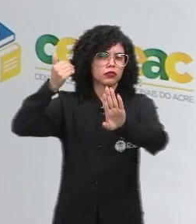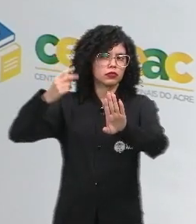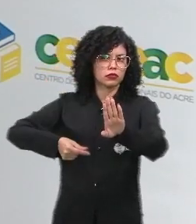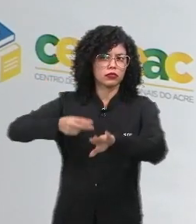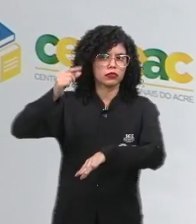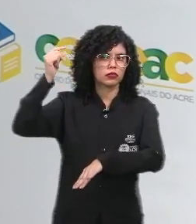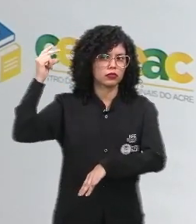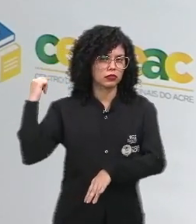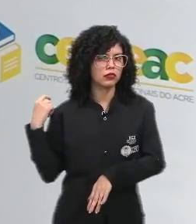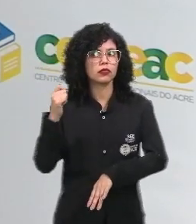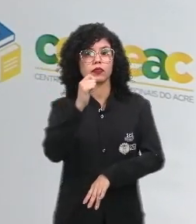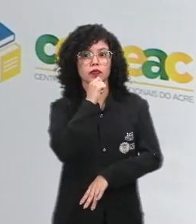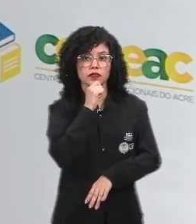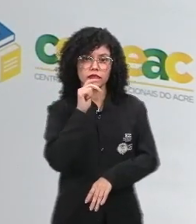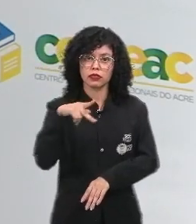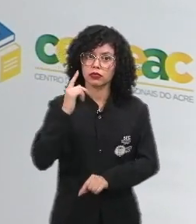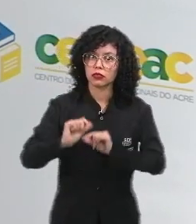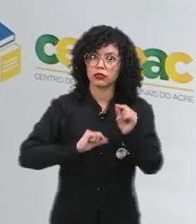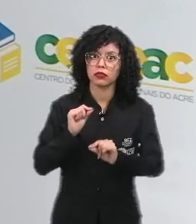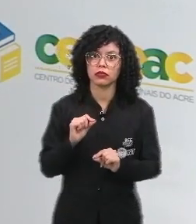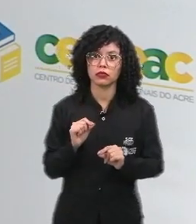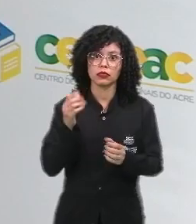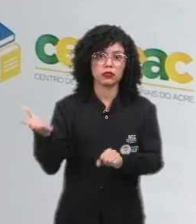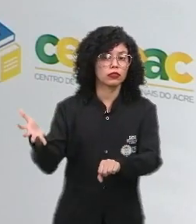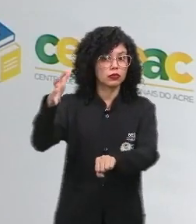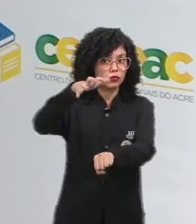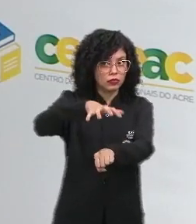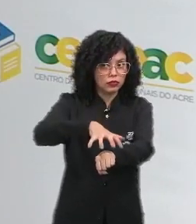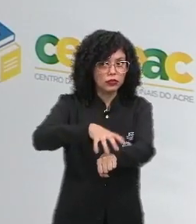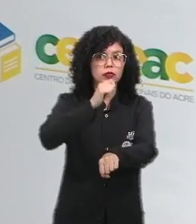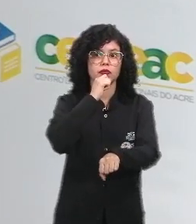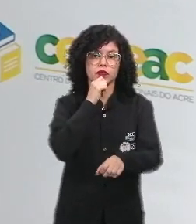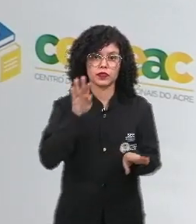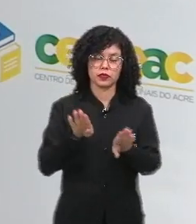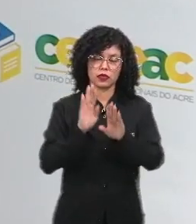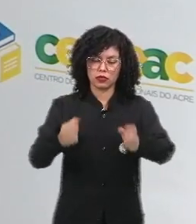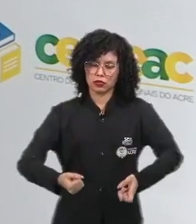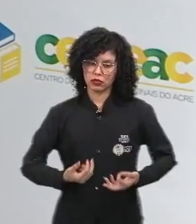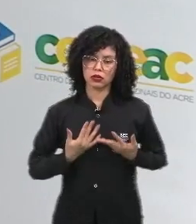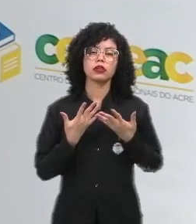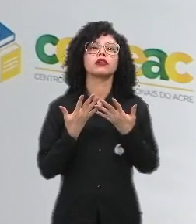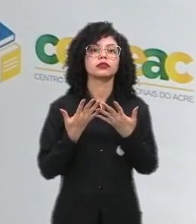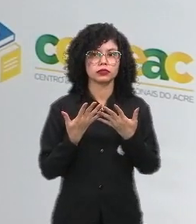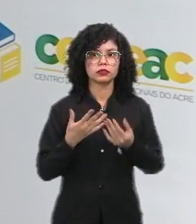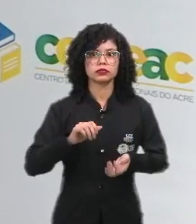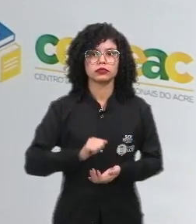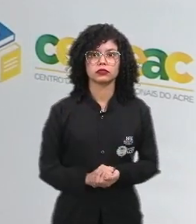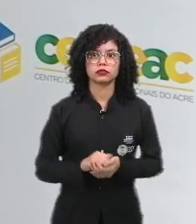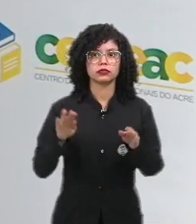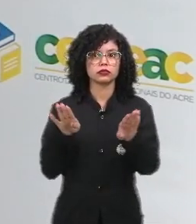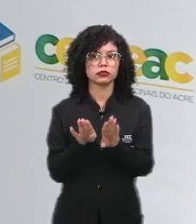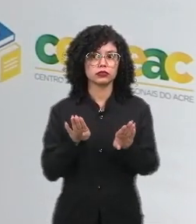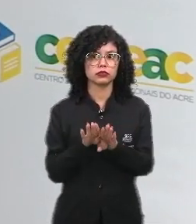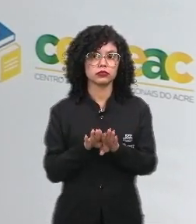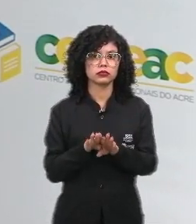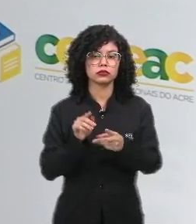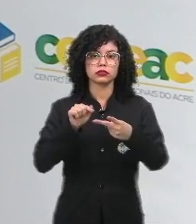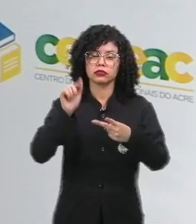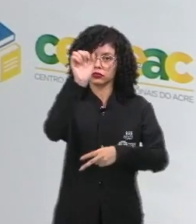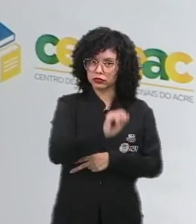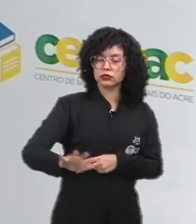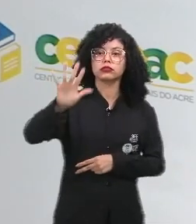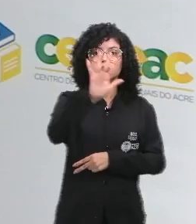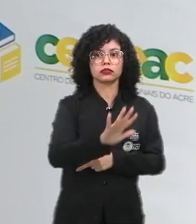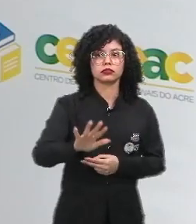literária no Brasil, nós temos a era colonial, em que nós temos as manifestações, e era nacional,